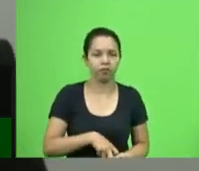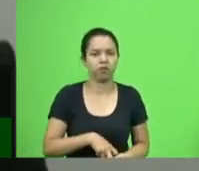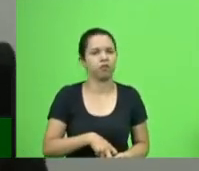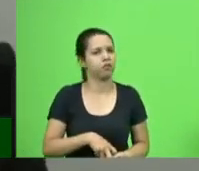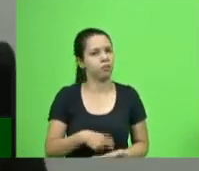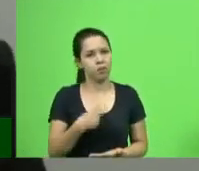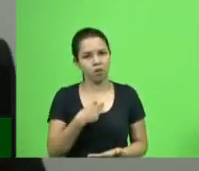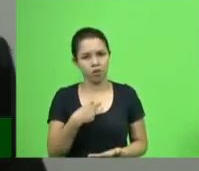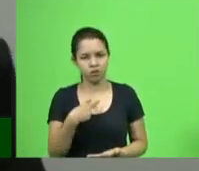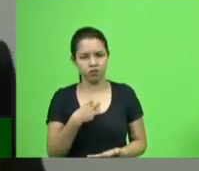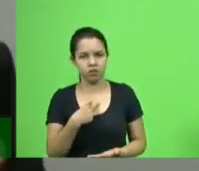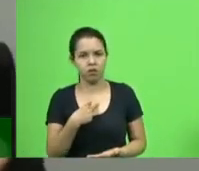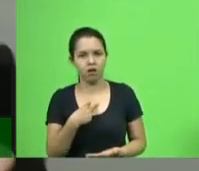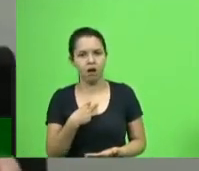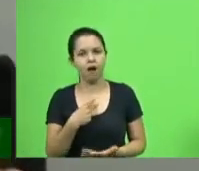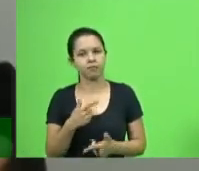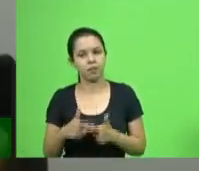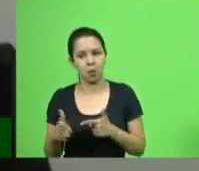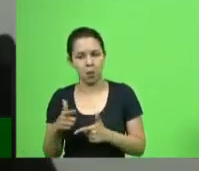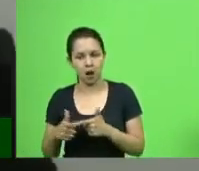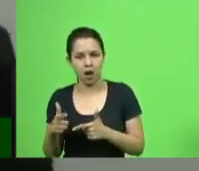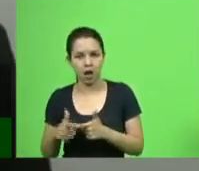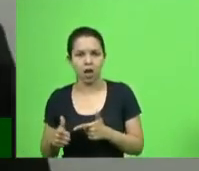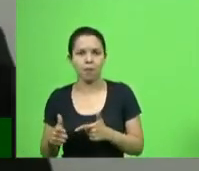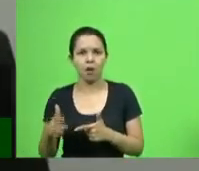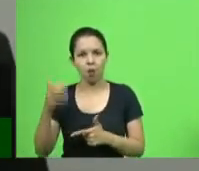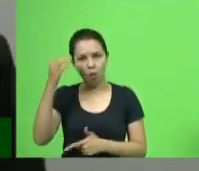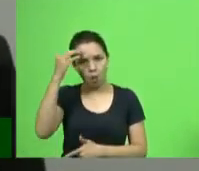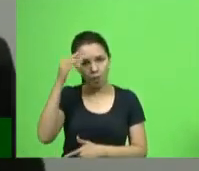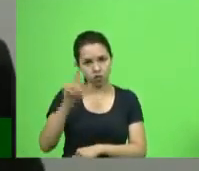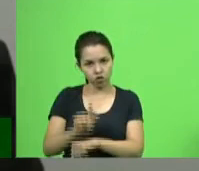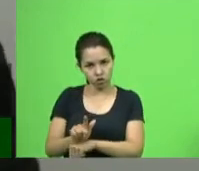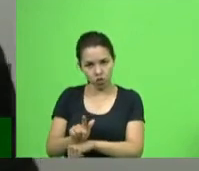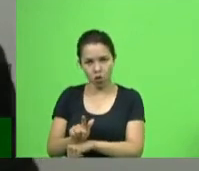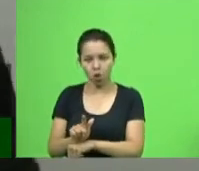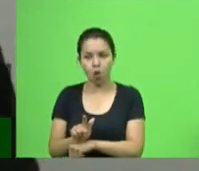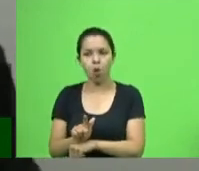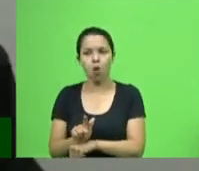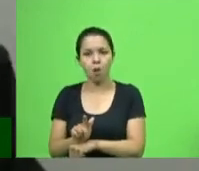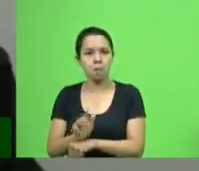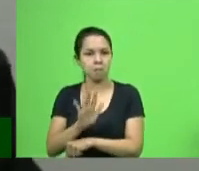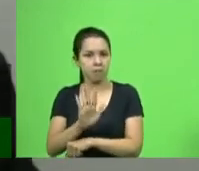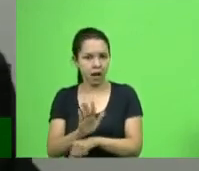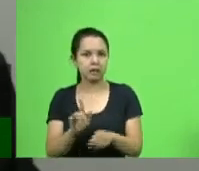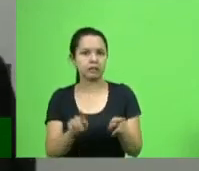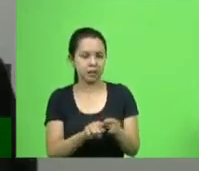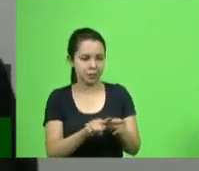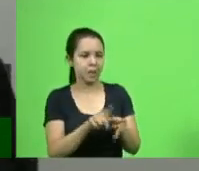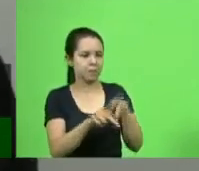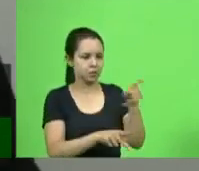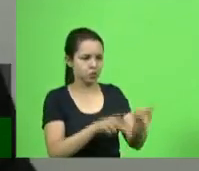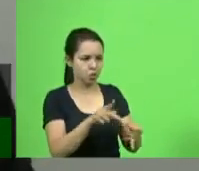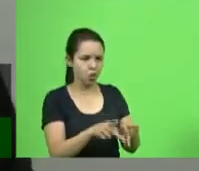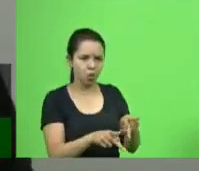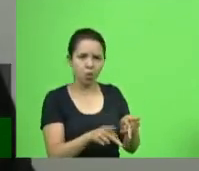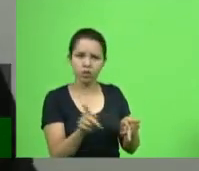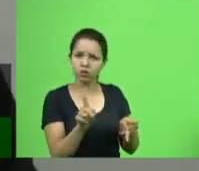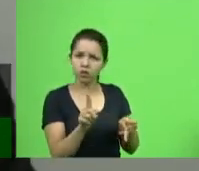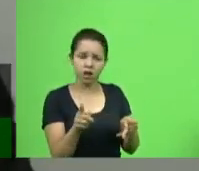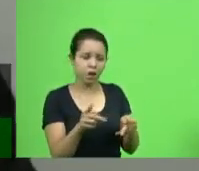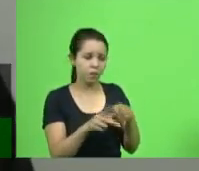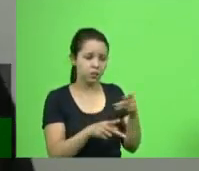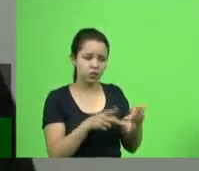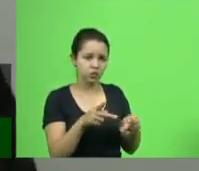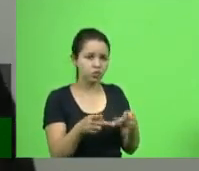responsabilizar o gestor anterior, mas também vou penalizar as pessoas. As pessoas não merecem. E ainda mais aí